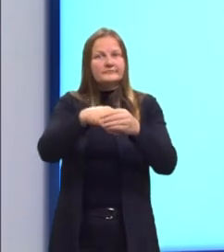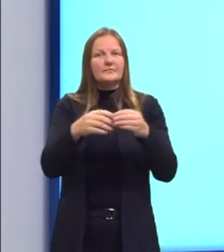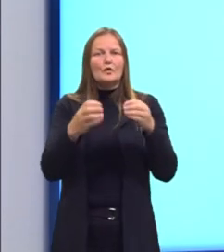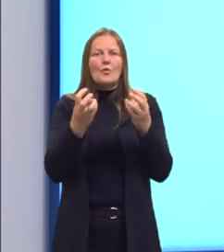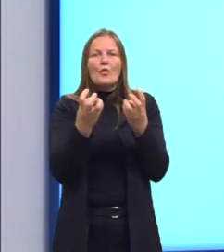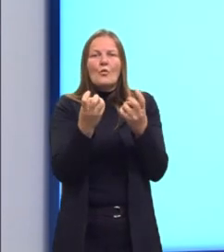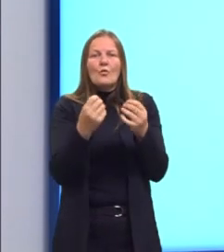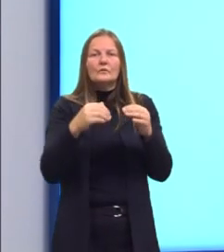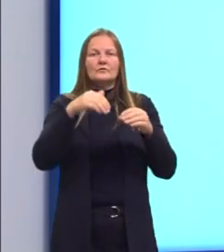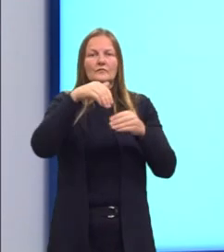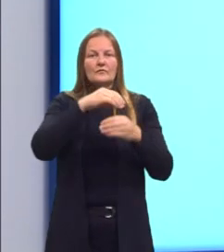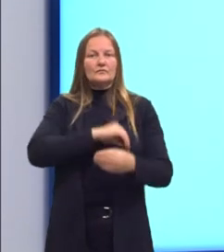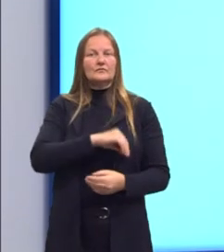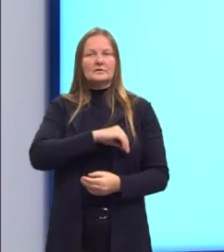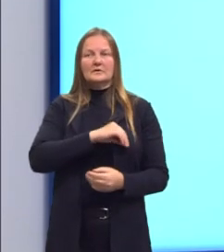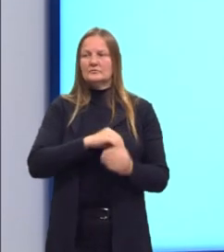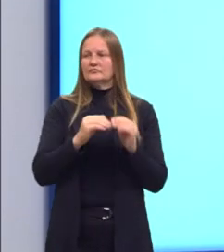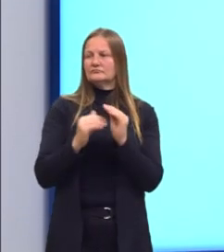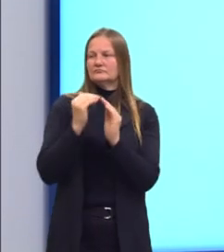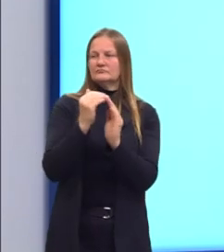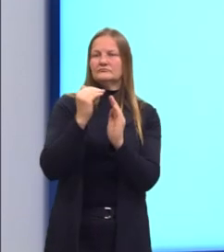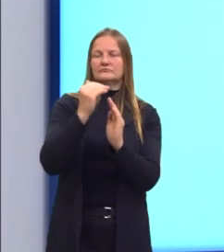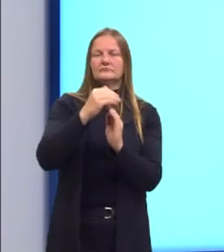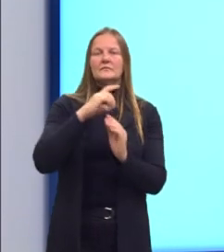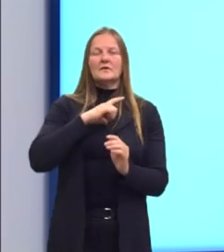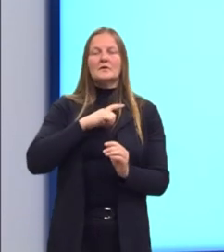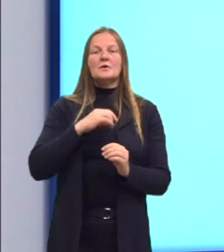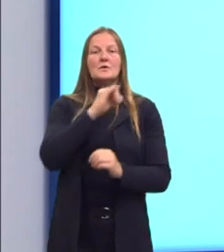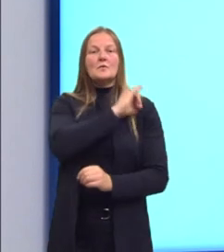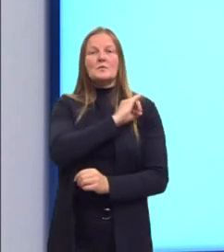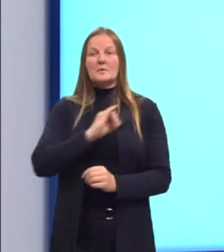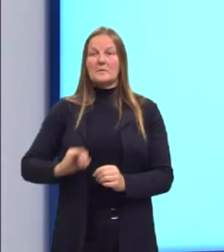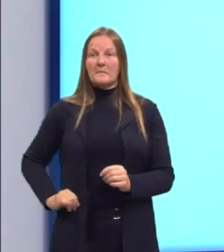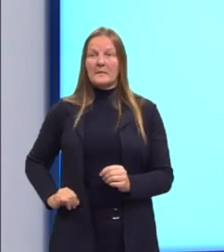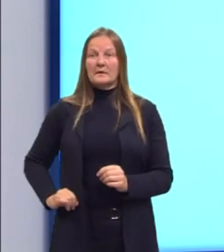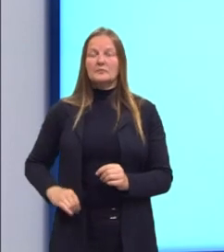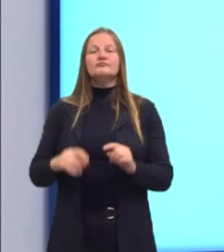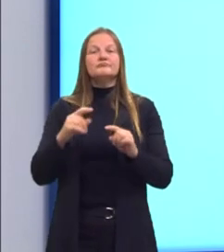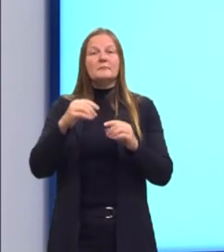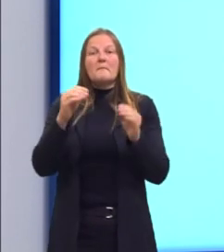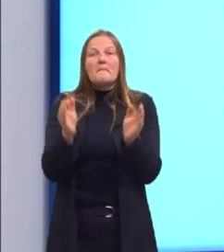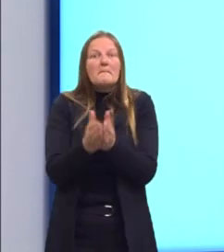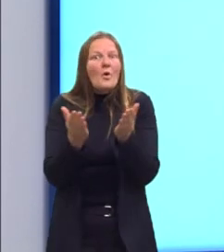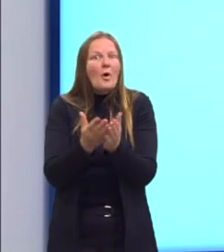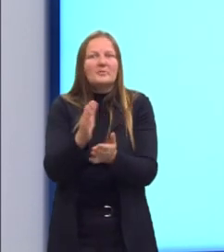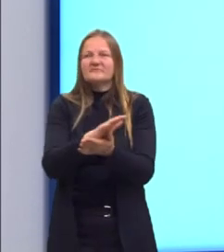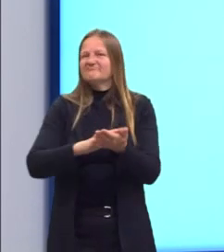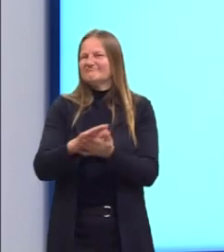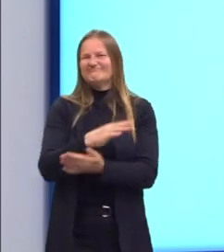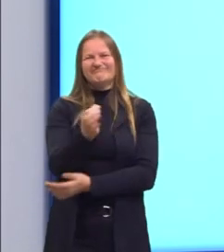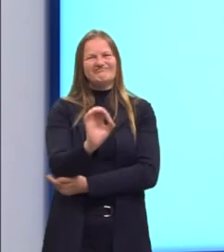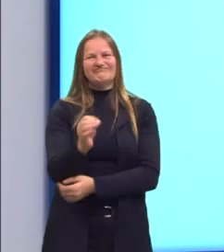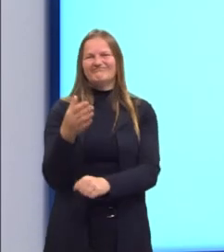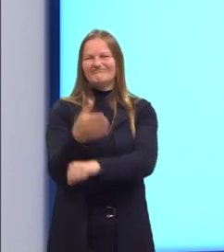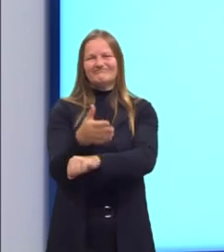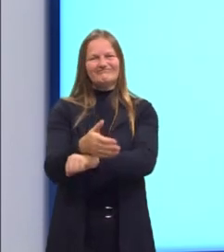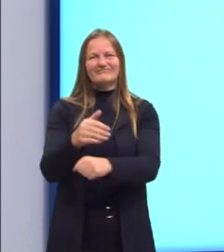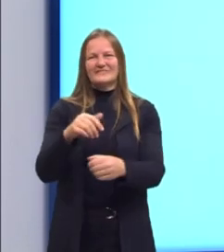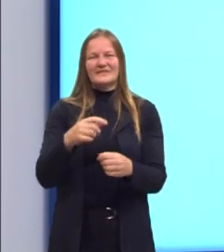Então, isso durante a monarquia, durante o império, excluía as pessoas pobres de participarem. Em teoria,